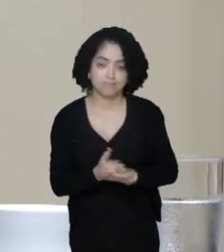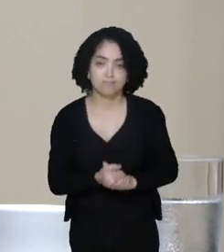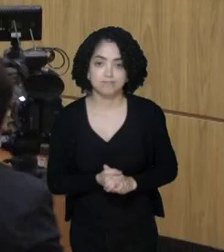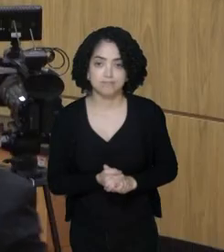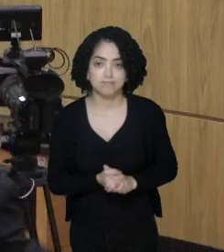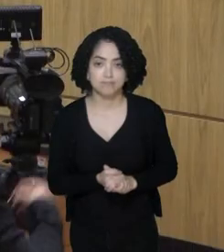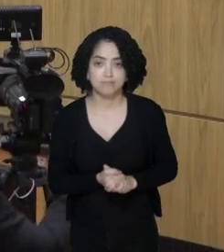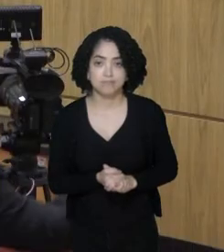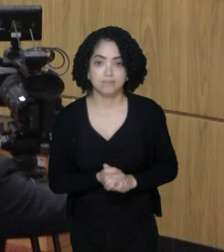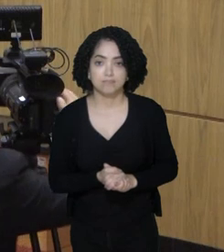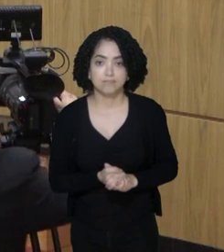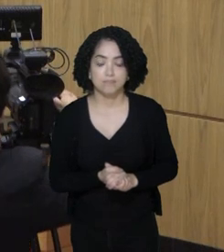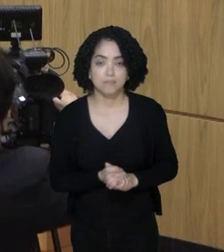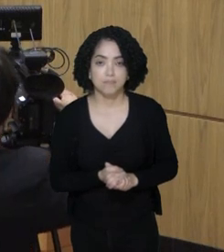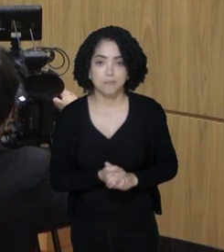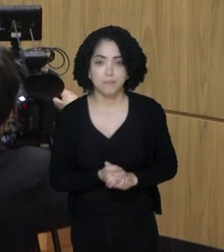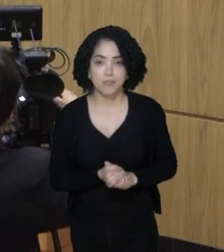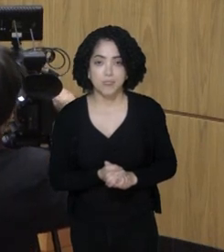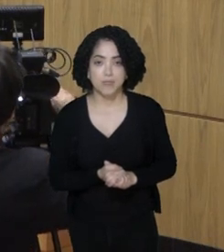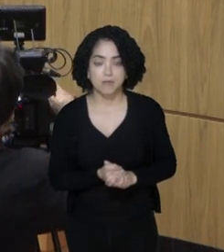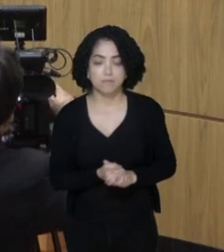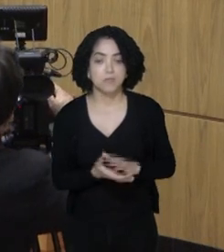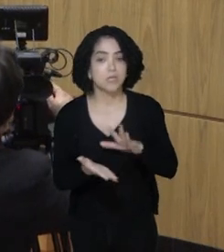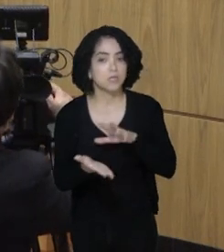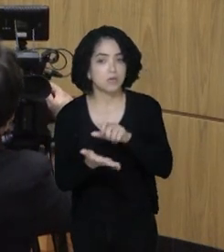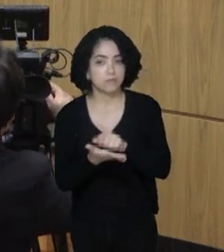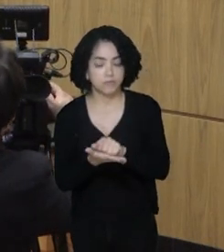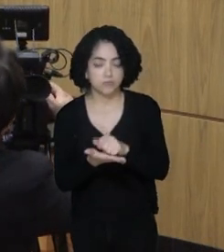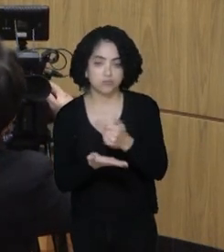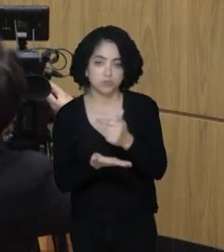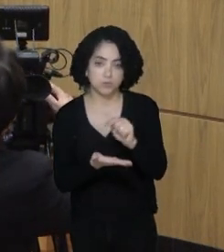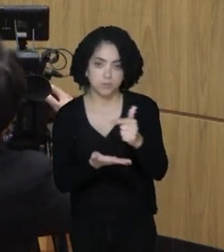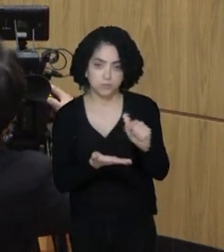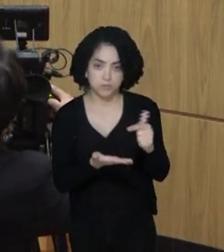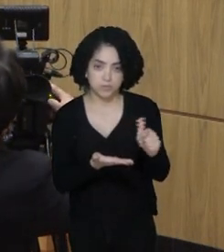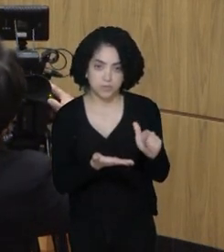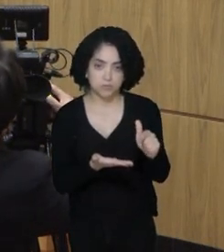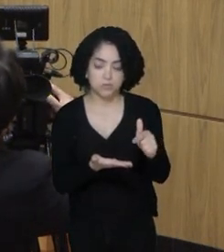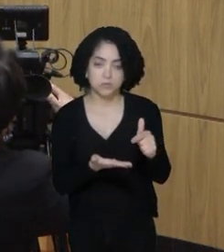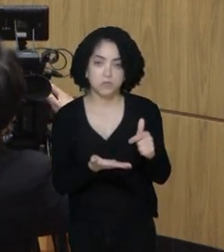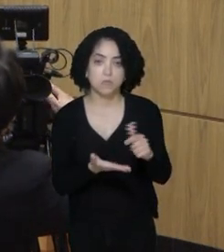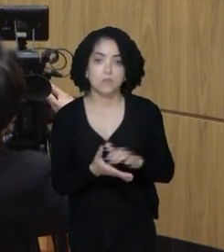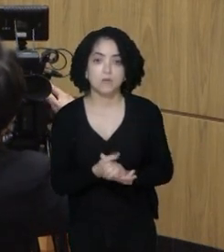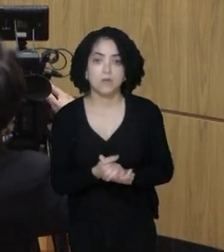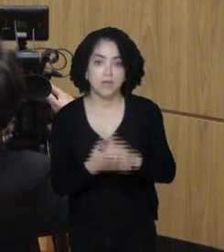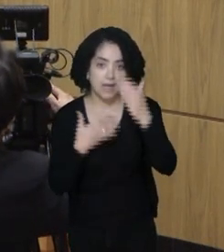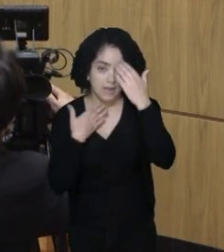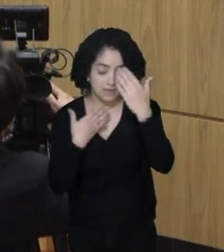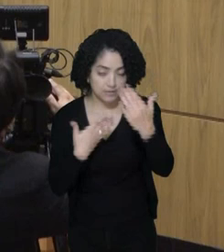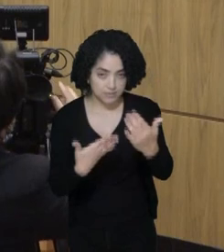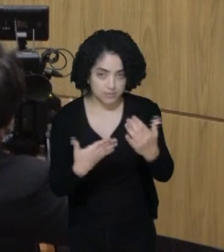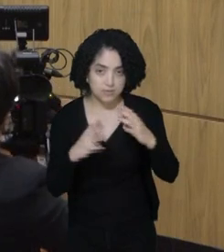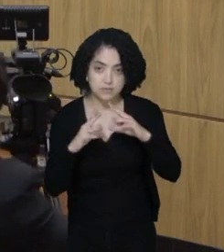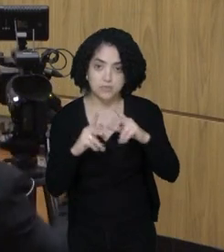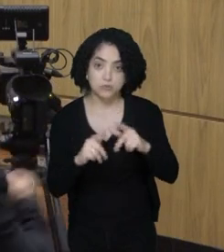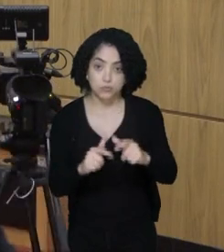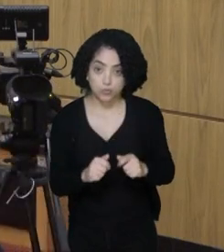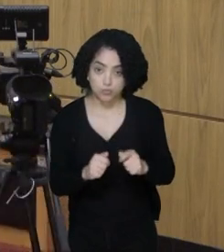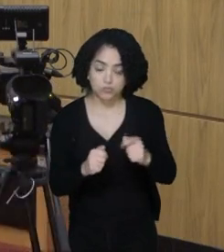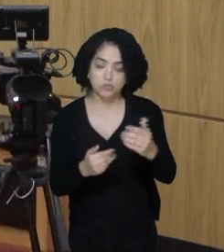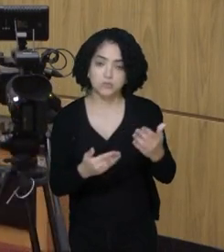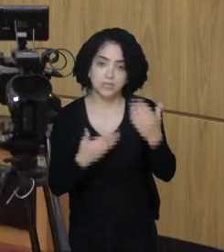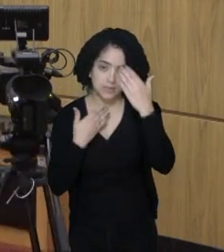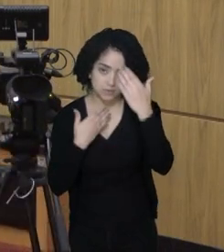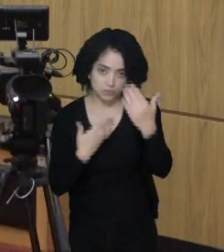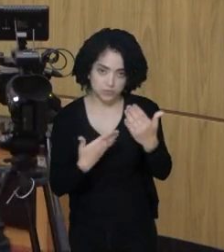Está feito o registro e não havendo mais oradores inscritos, esta presidência agradece a todos que nos ajudaram a fazer